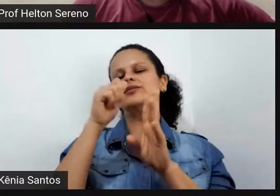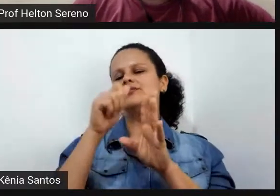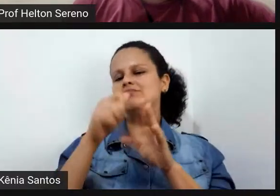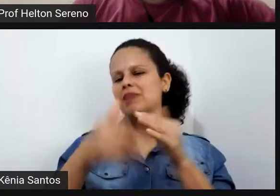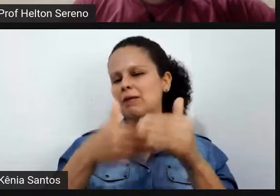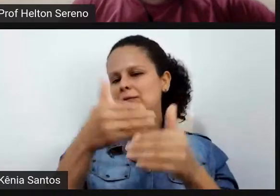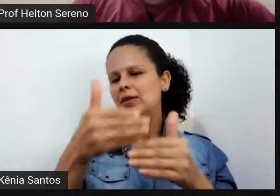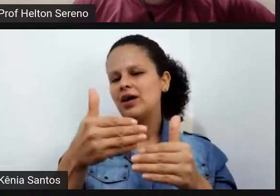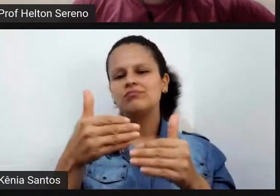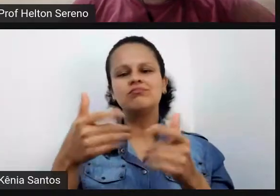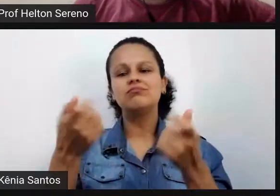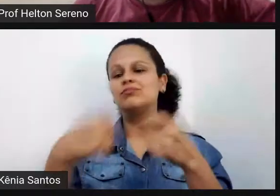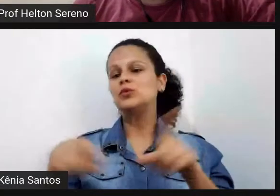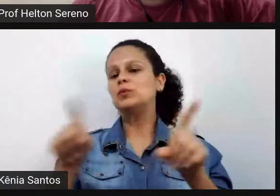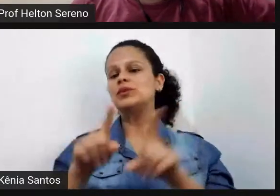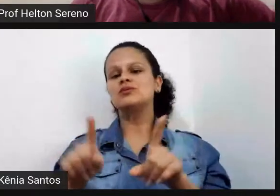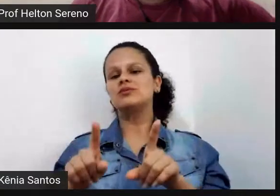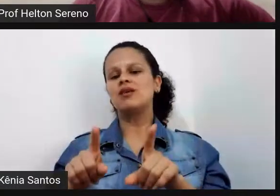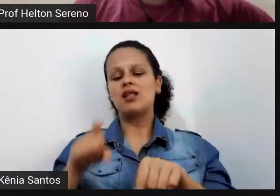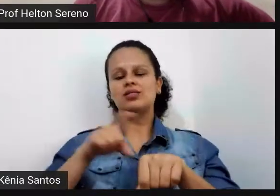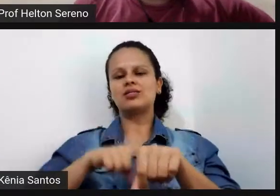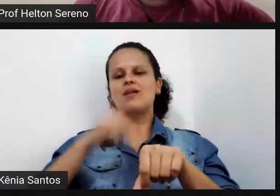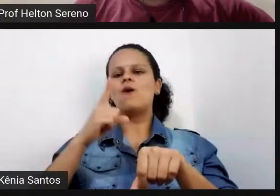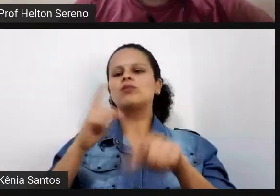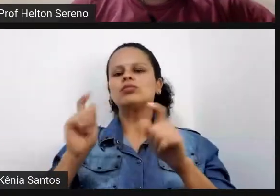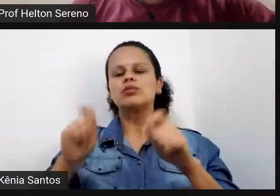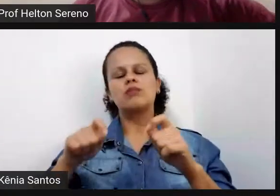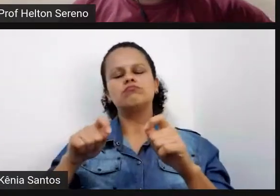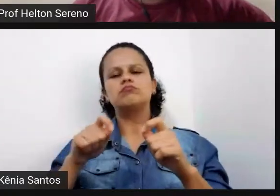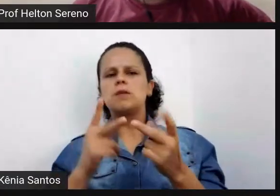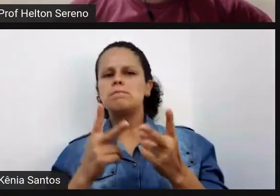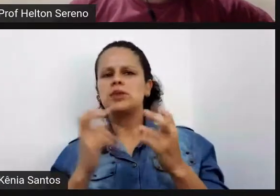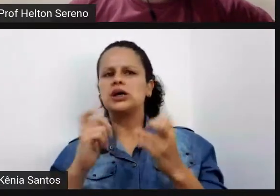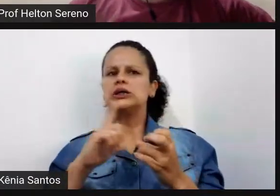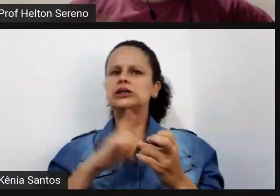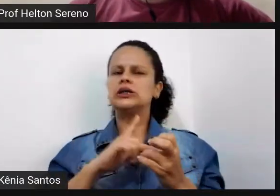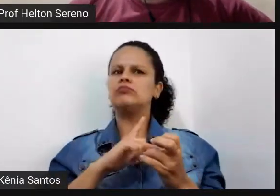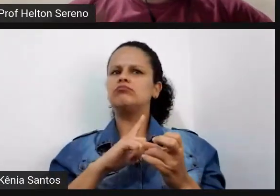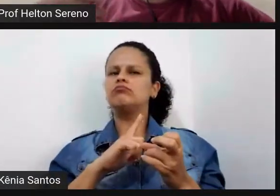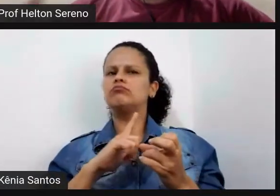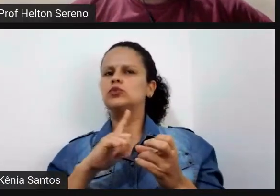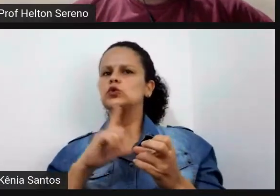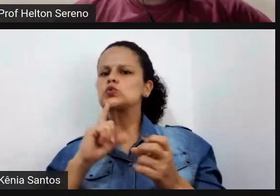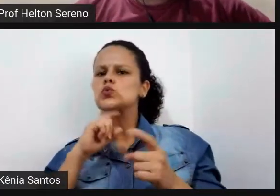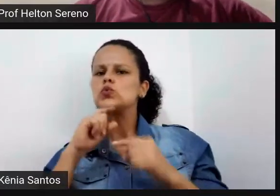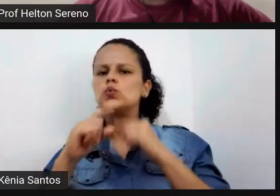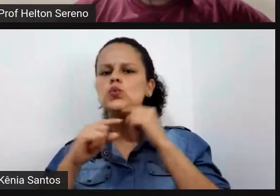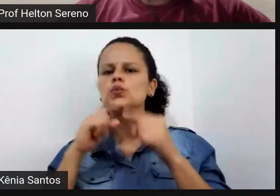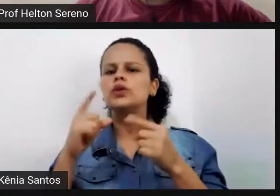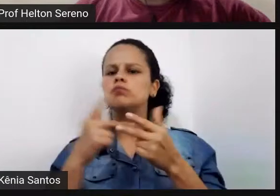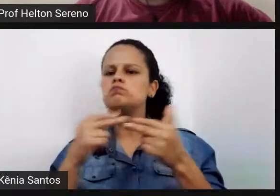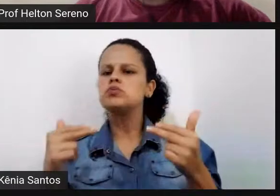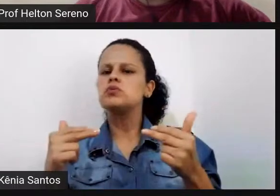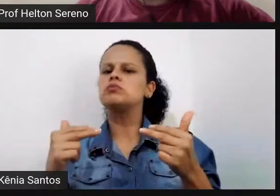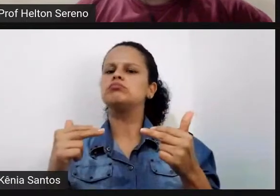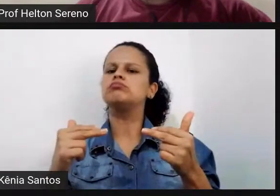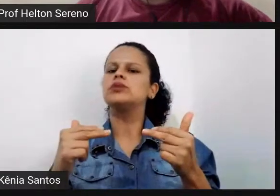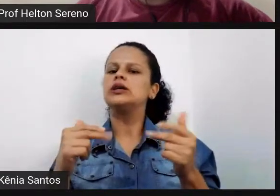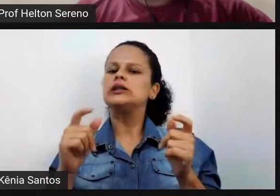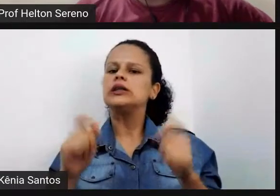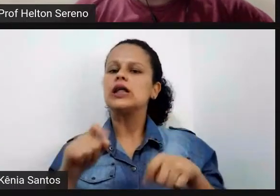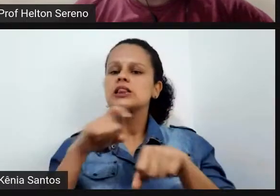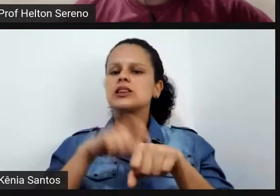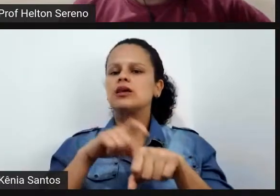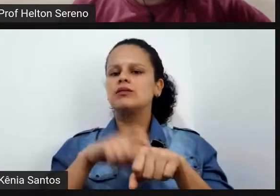acontecendo isso aqui não ficou legal eu consigo reforçar aquela parte tirar dúvida dos alunos só tenho experiências